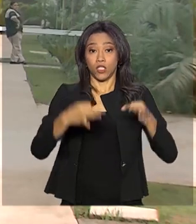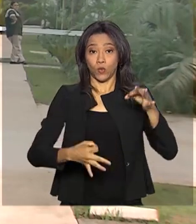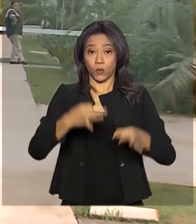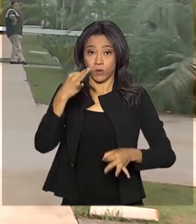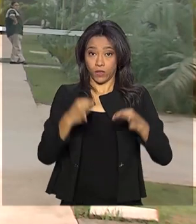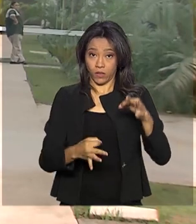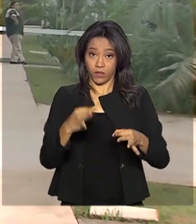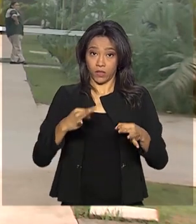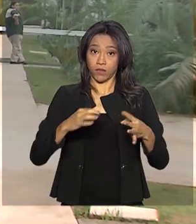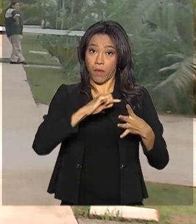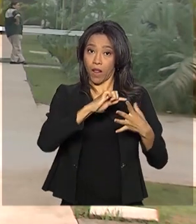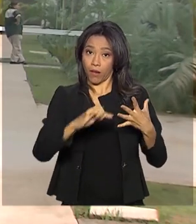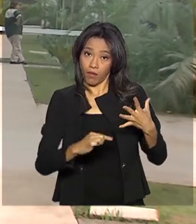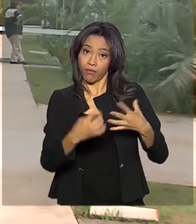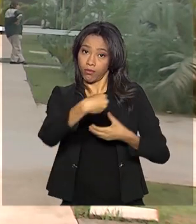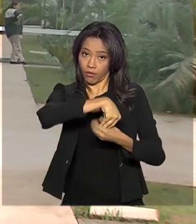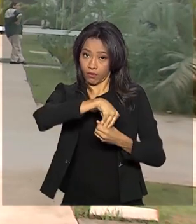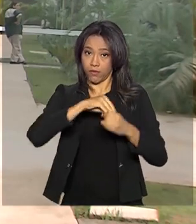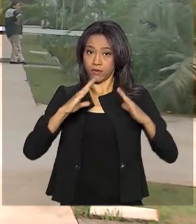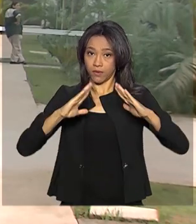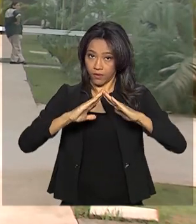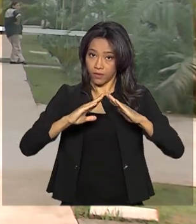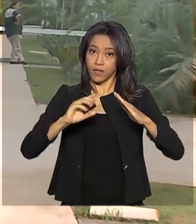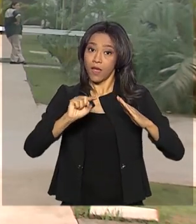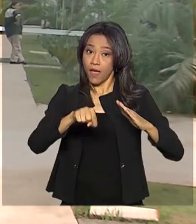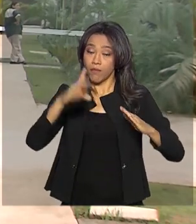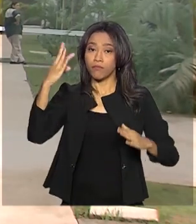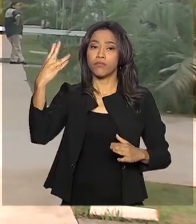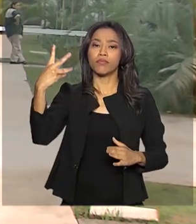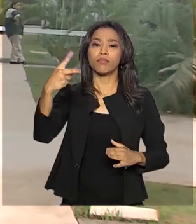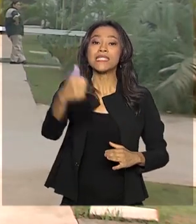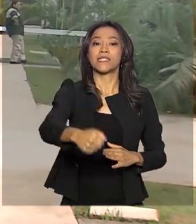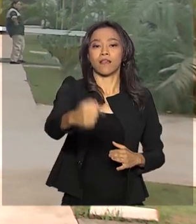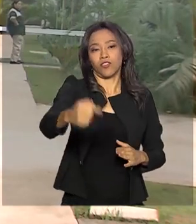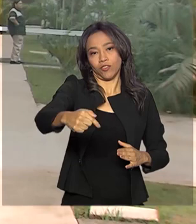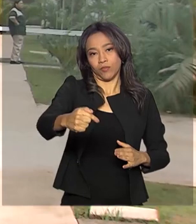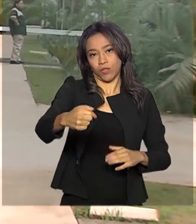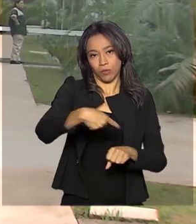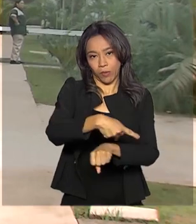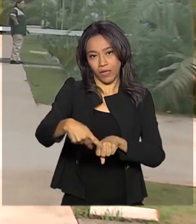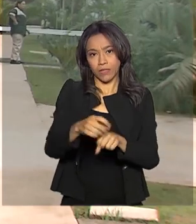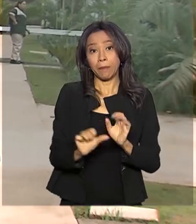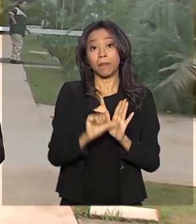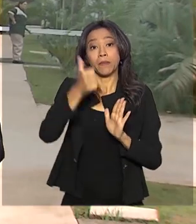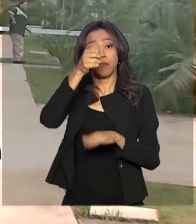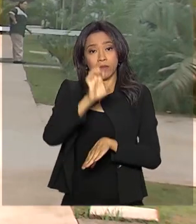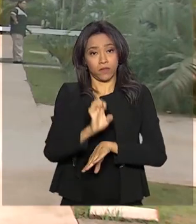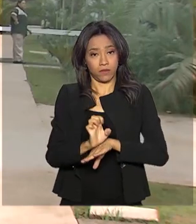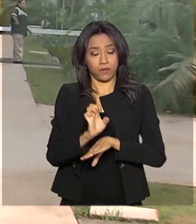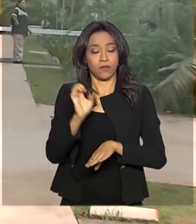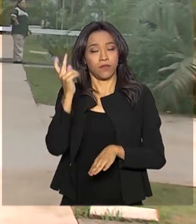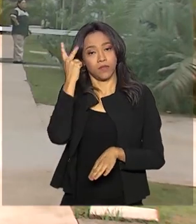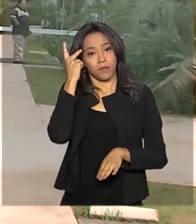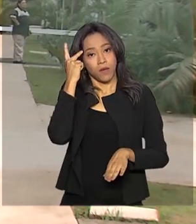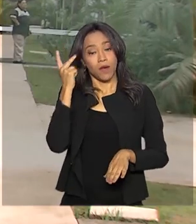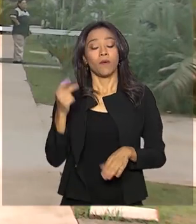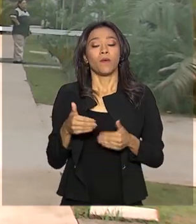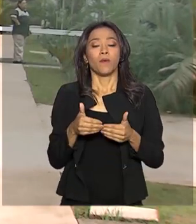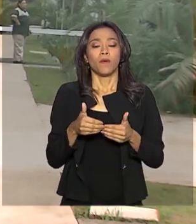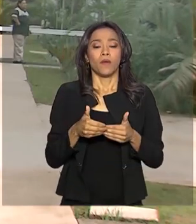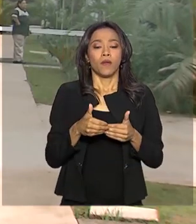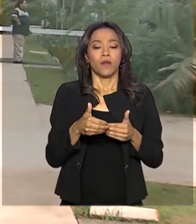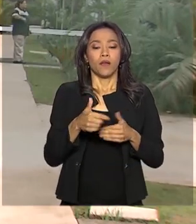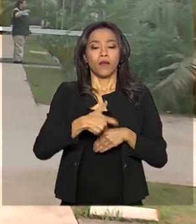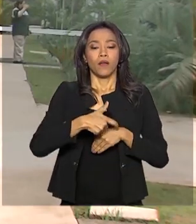Essa é a sétima unidade desse tipo no país e a primeira no Estado de São Paulo. Logo mais às 11